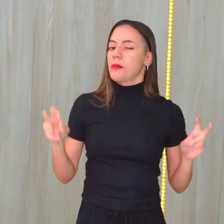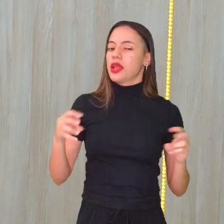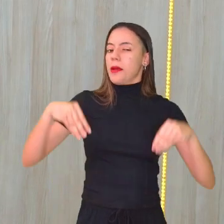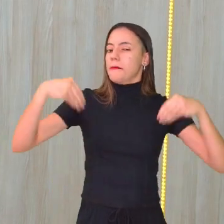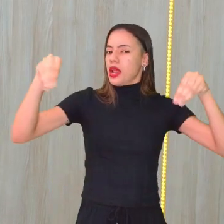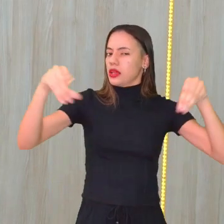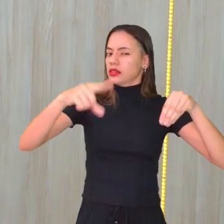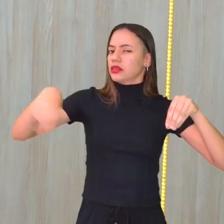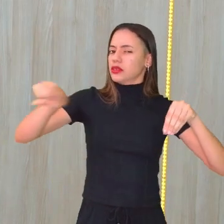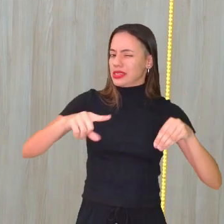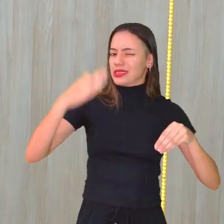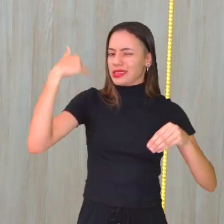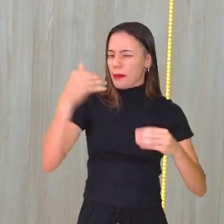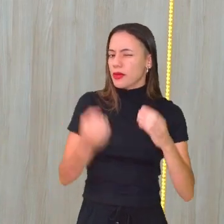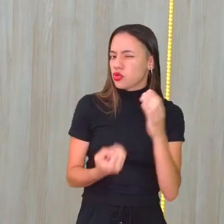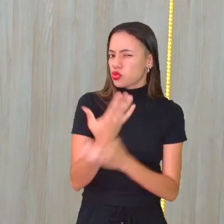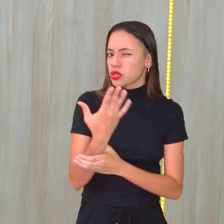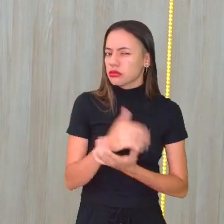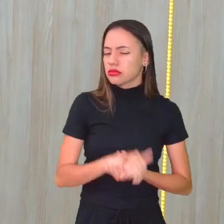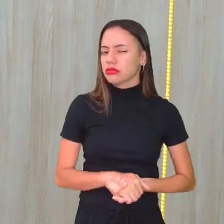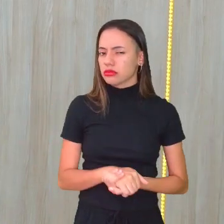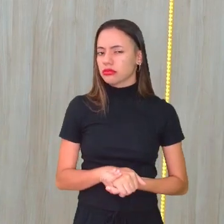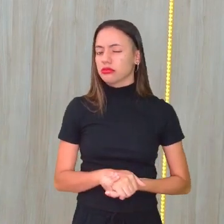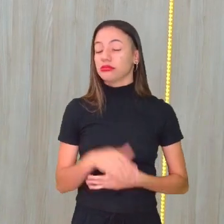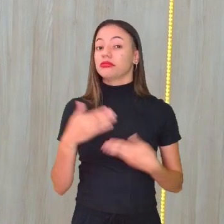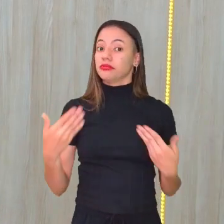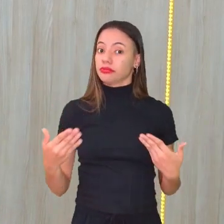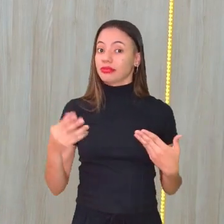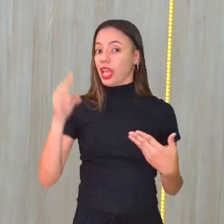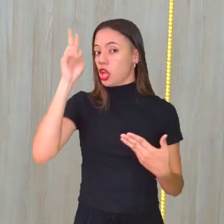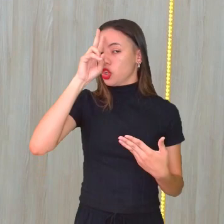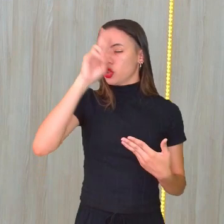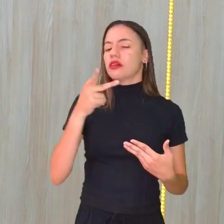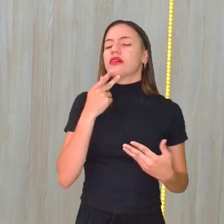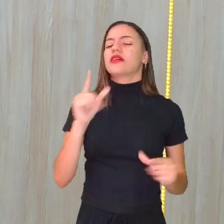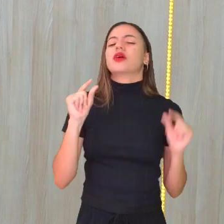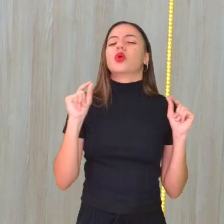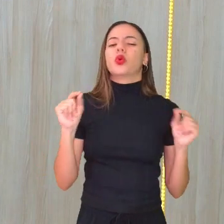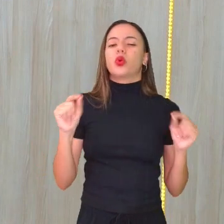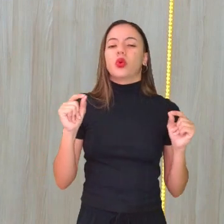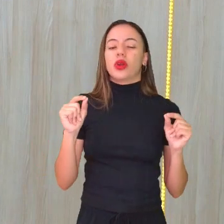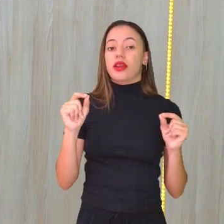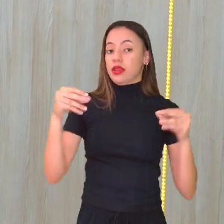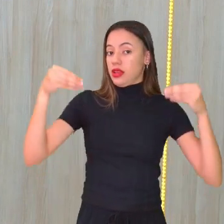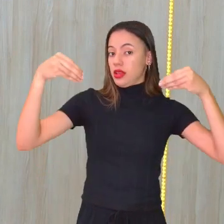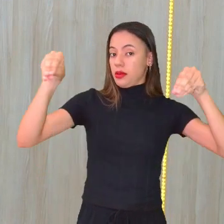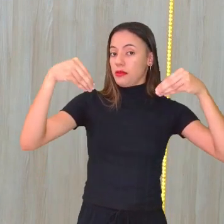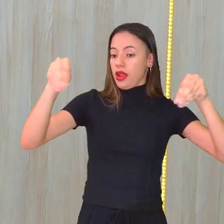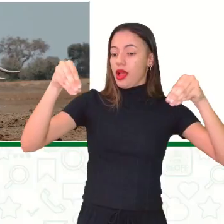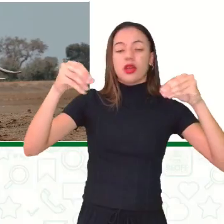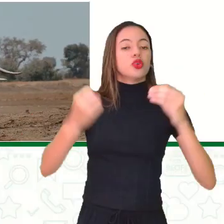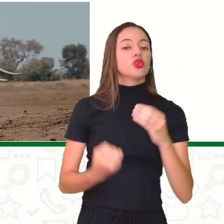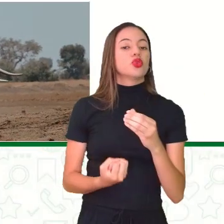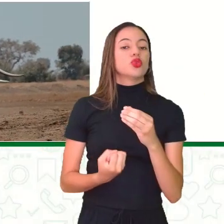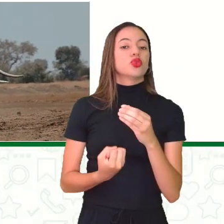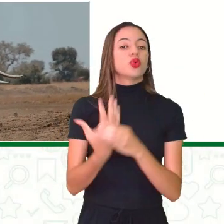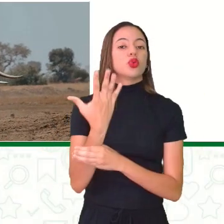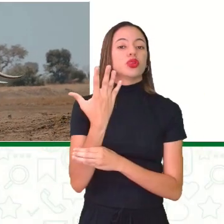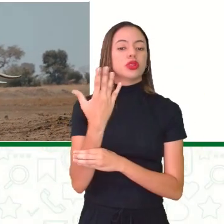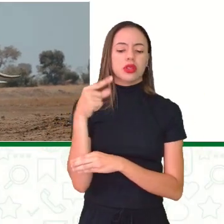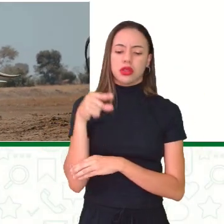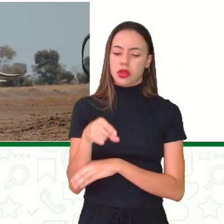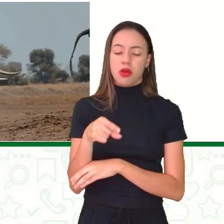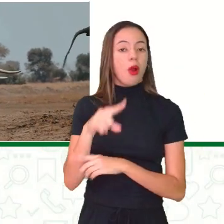Vocês sabem como surgiu o plástico? Veja bem, a história diz que o plástico, ele surgiu originalmente para